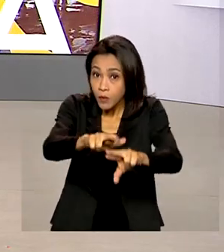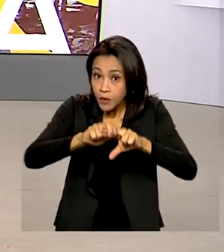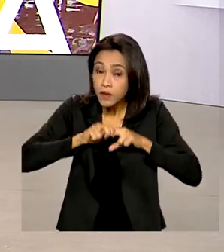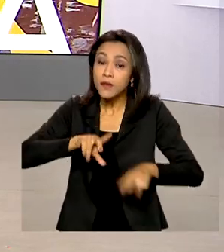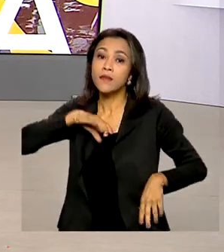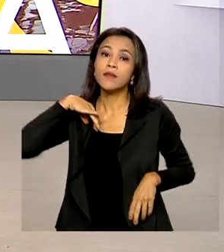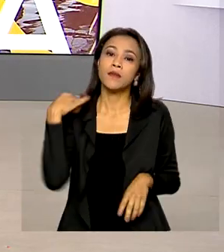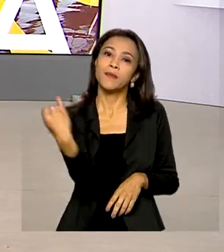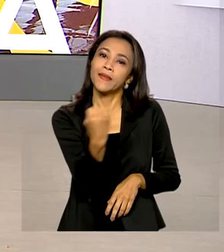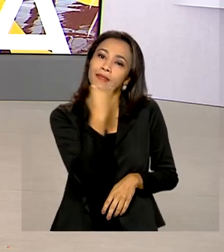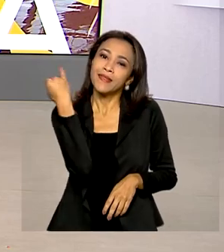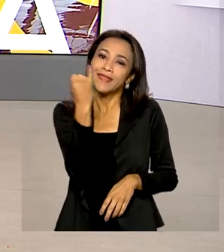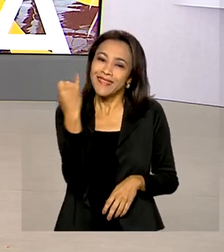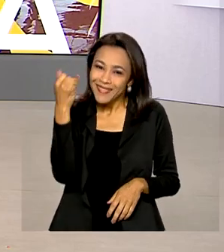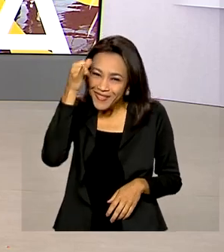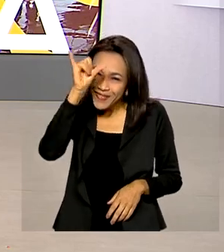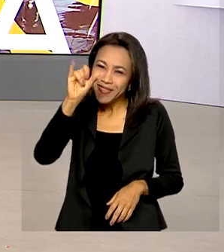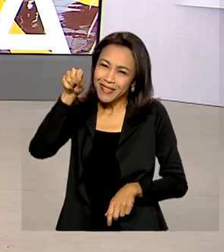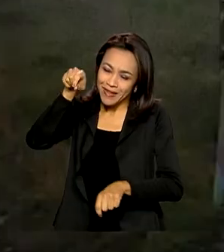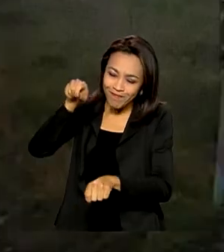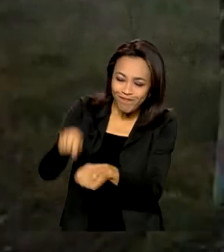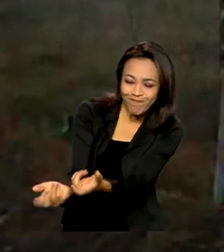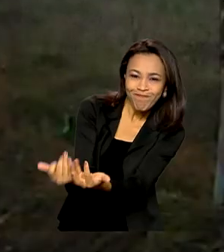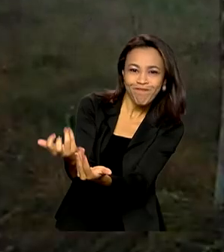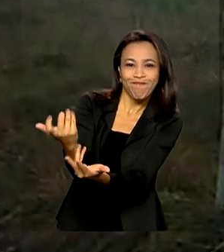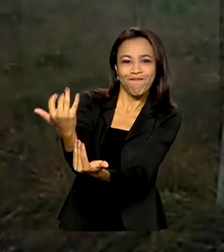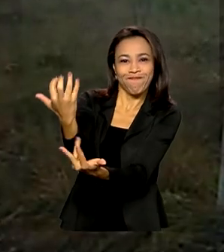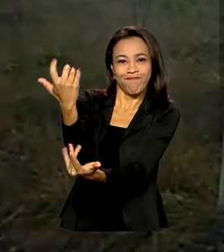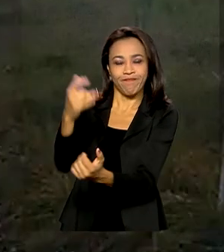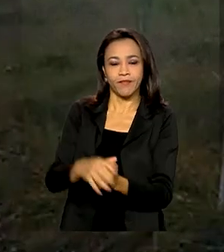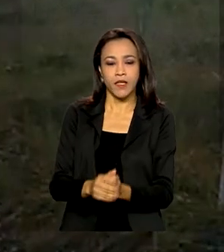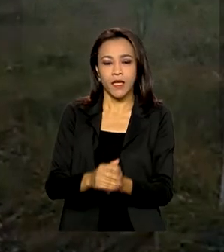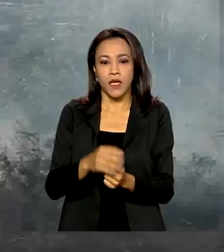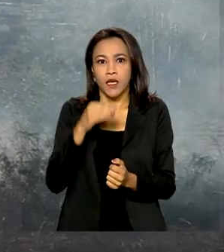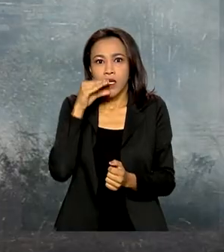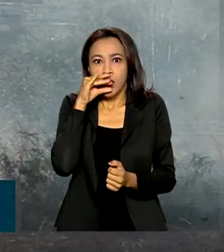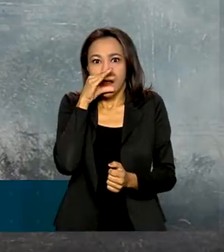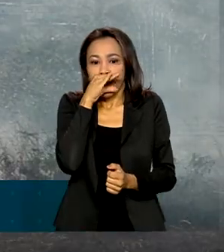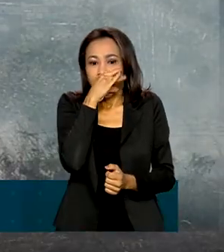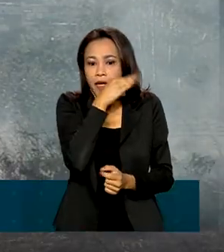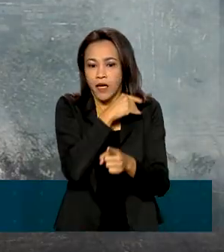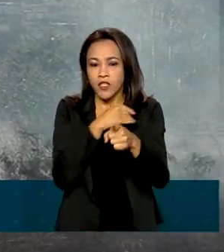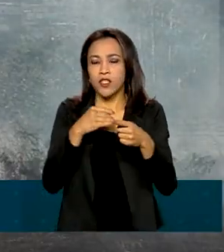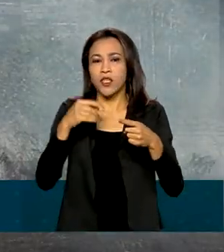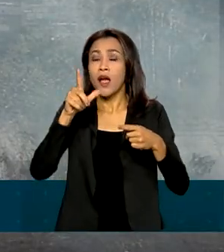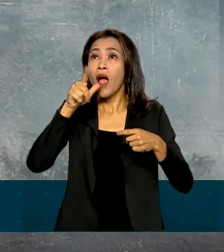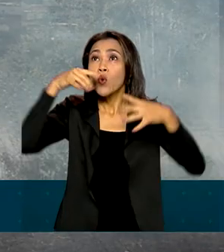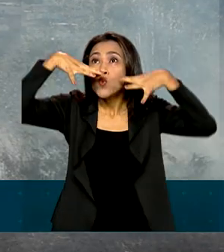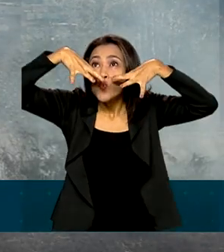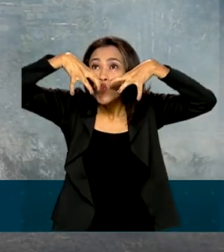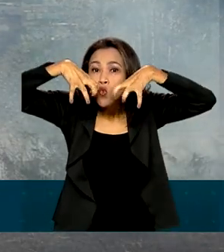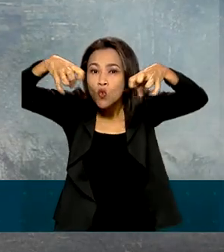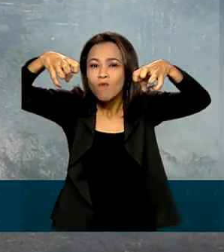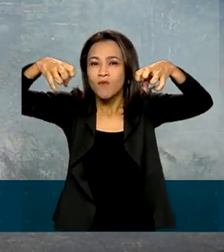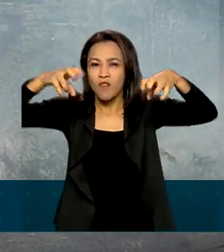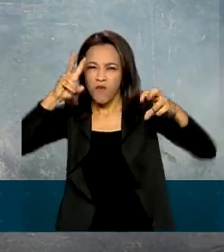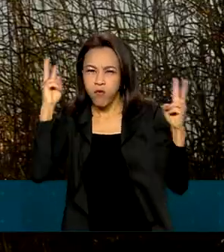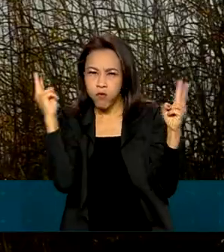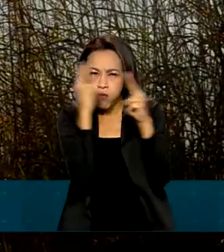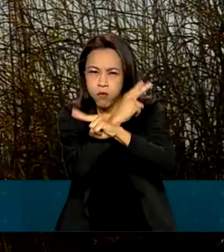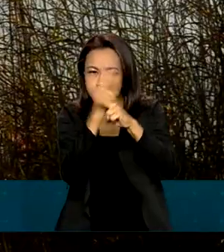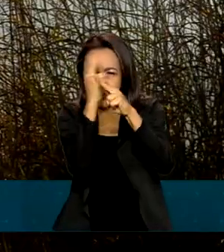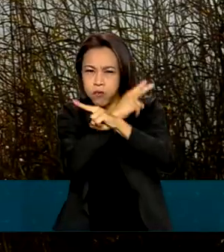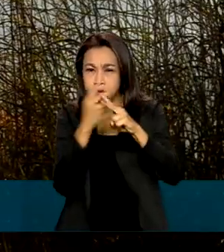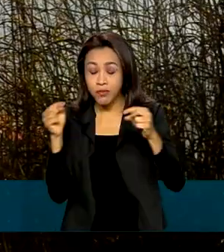importância de se prevenir as queimadas. Altas temperaturas, baixa umidade do ar e ventos fortes.